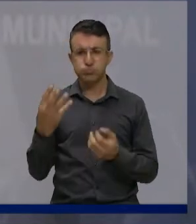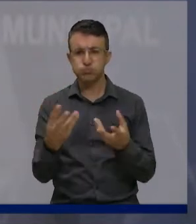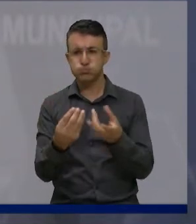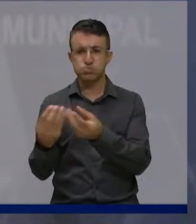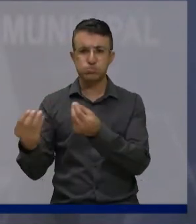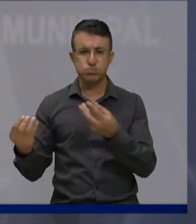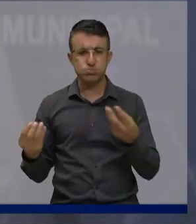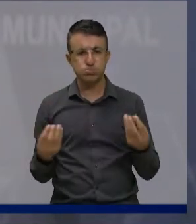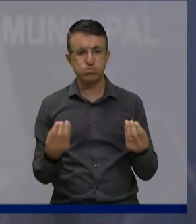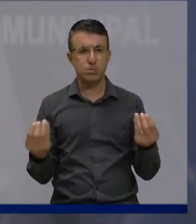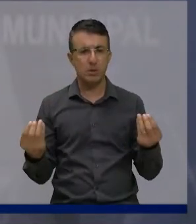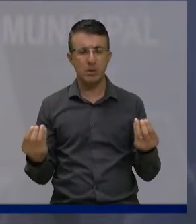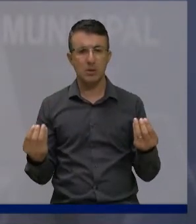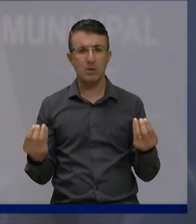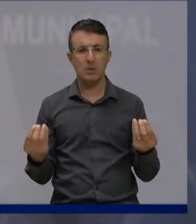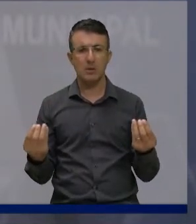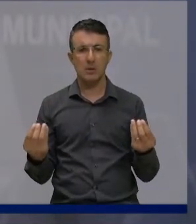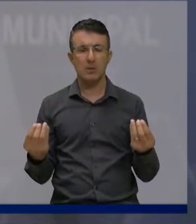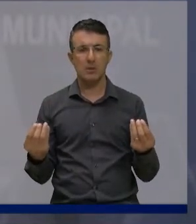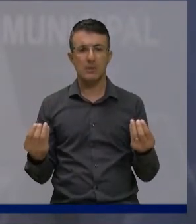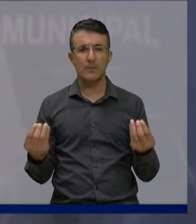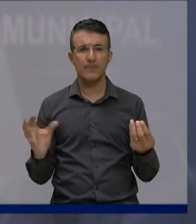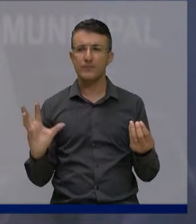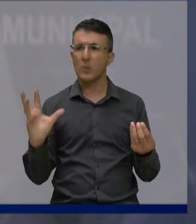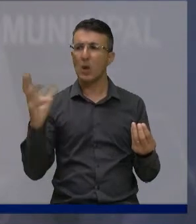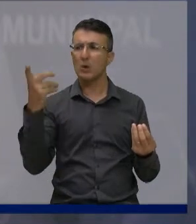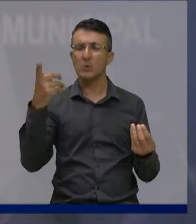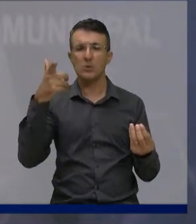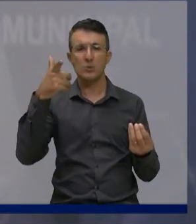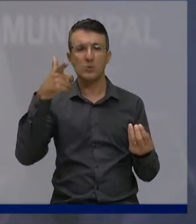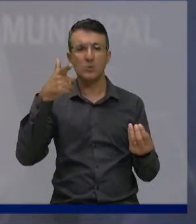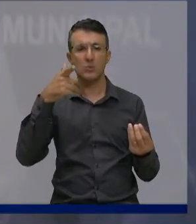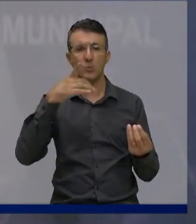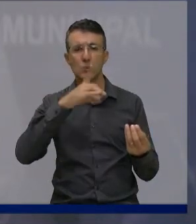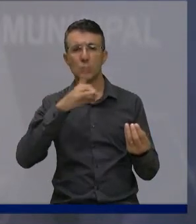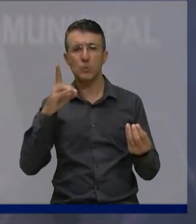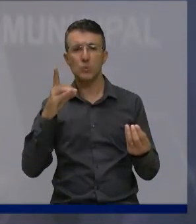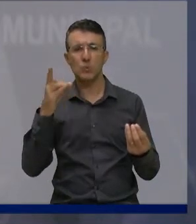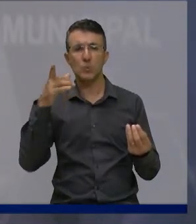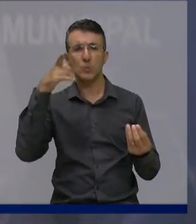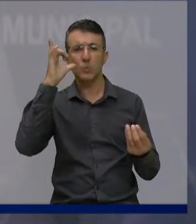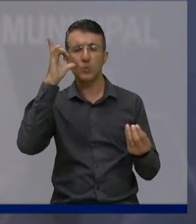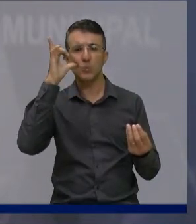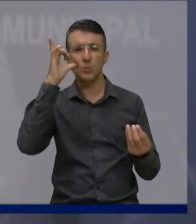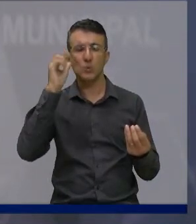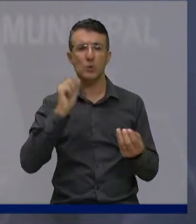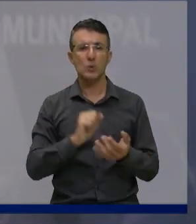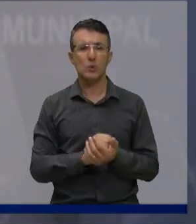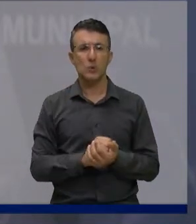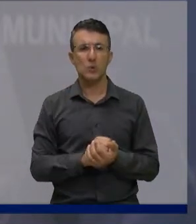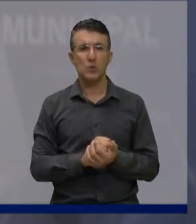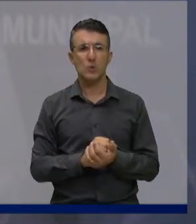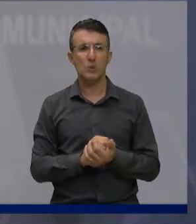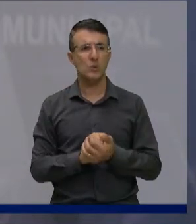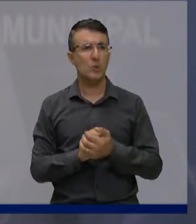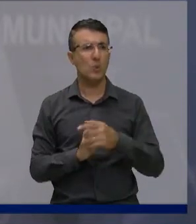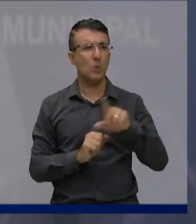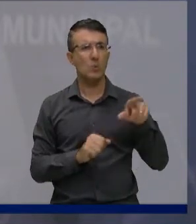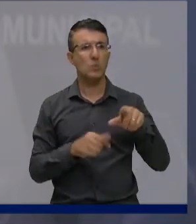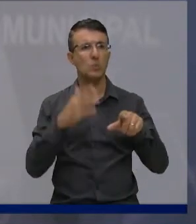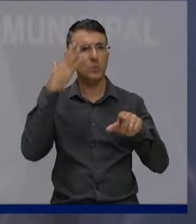que aconteceu no dia de ontem lá na minha região. Os senhores sabem que este vereador